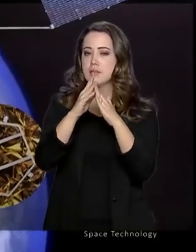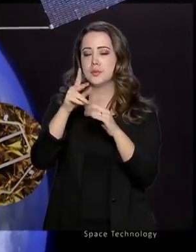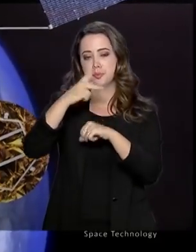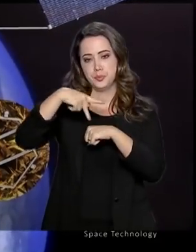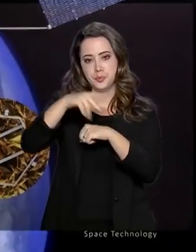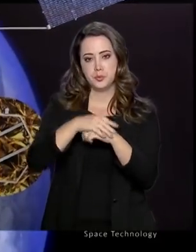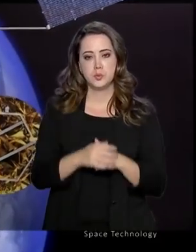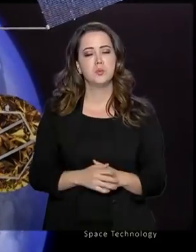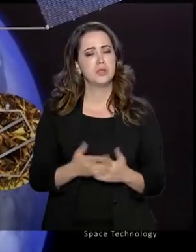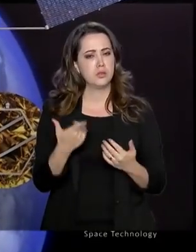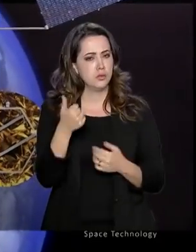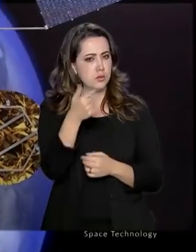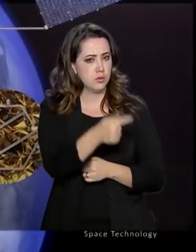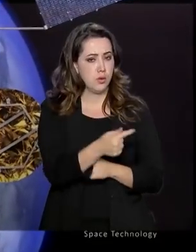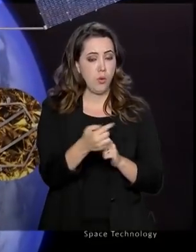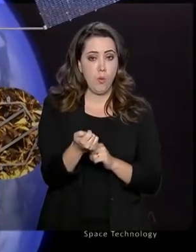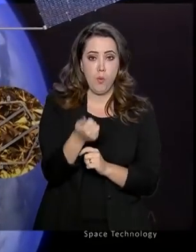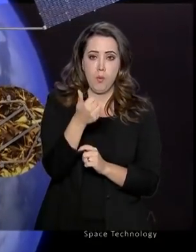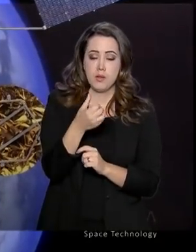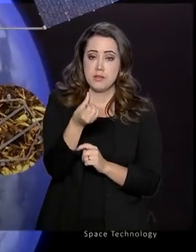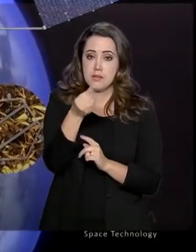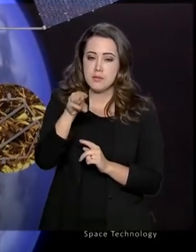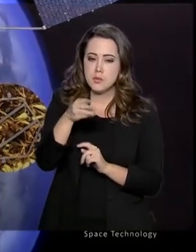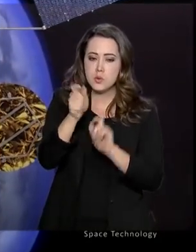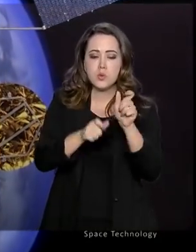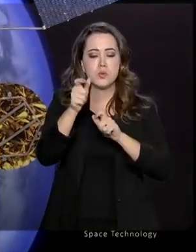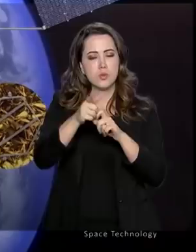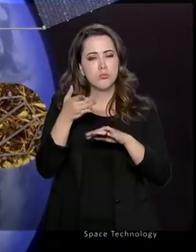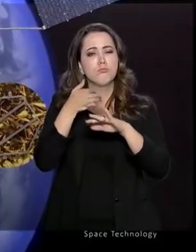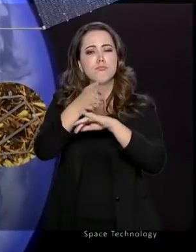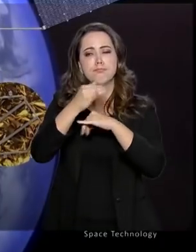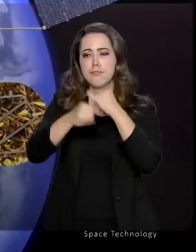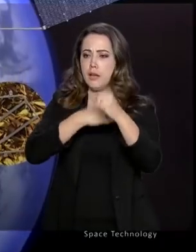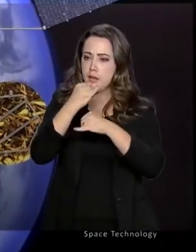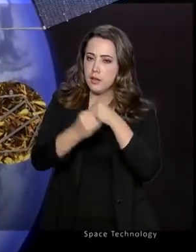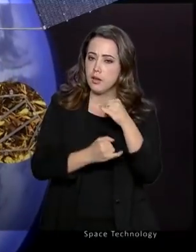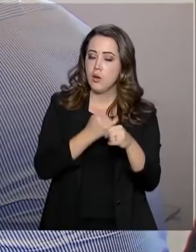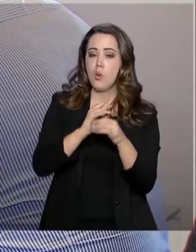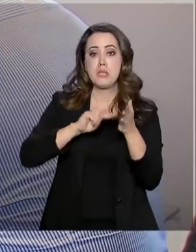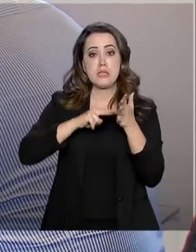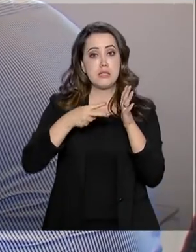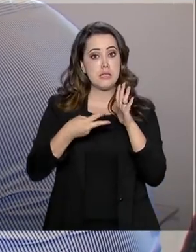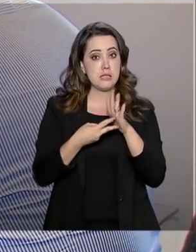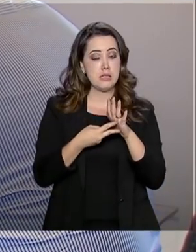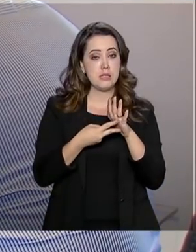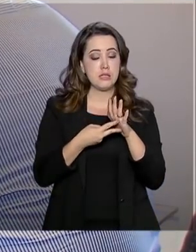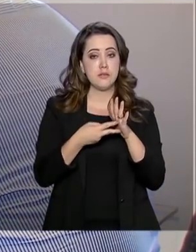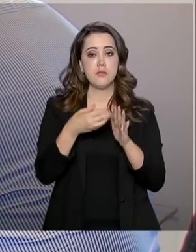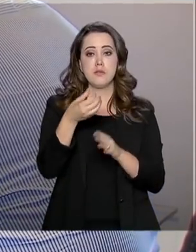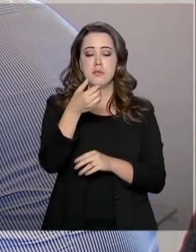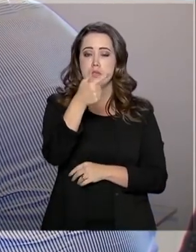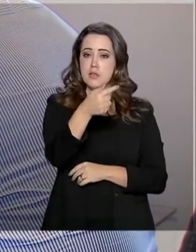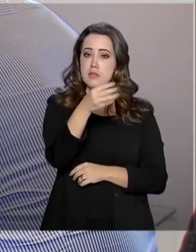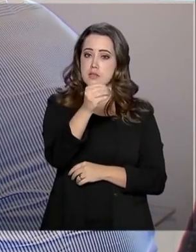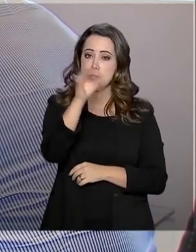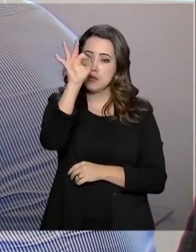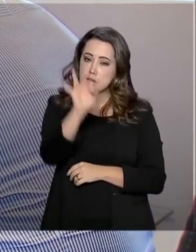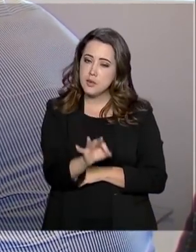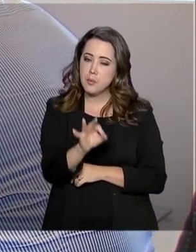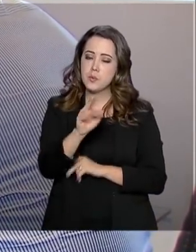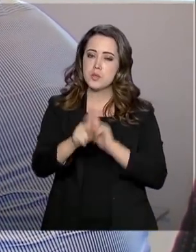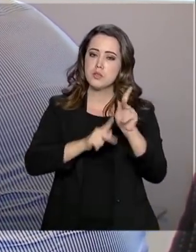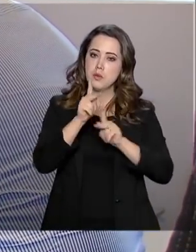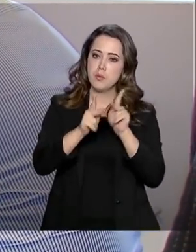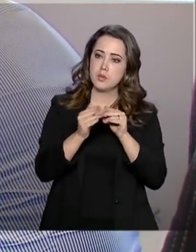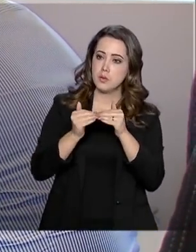pessoas tinham acesso à rede mundial de computadores, o que representa quase 70% da população com